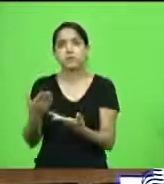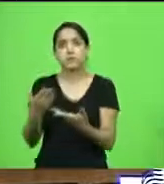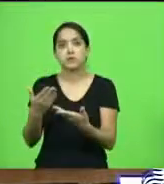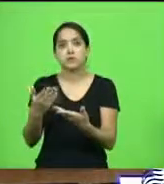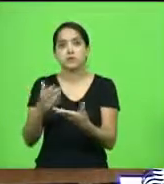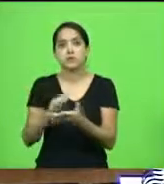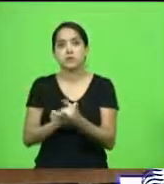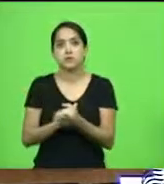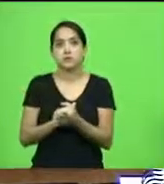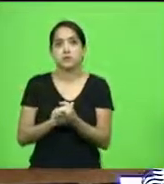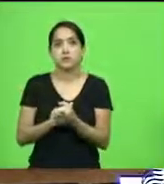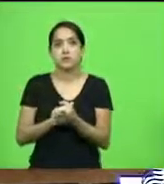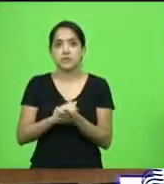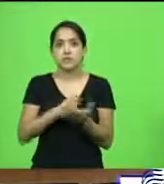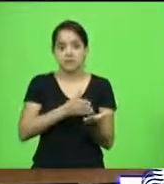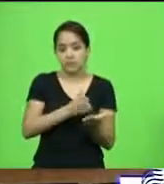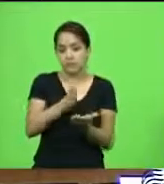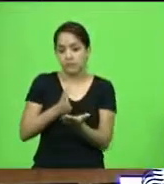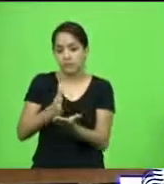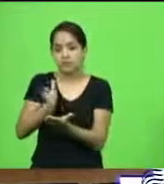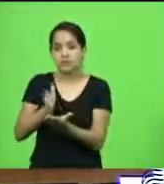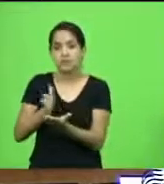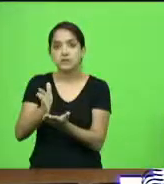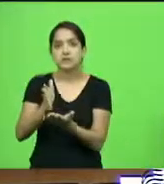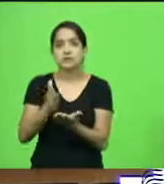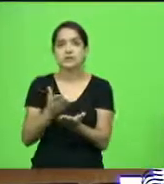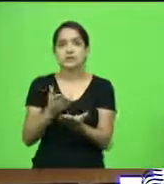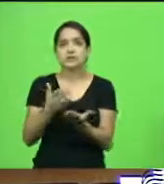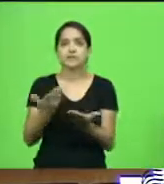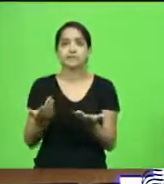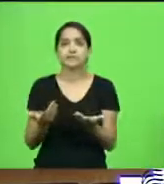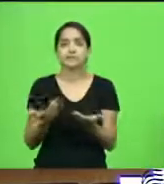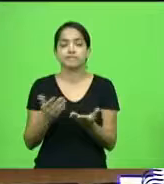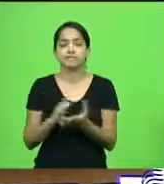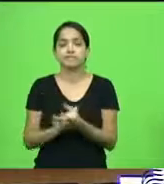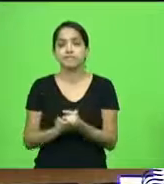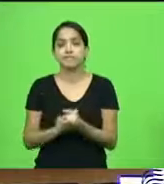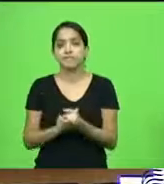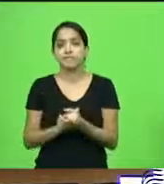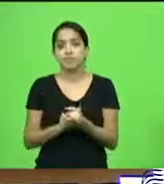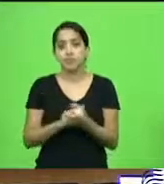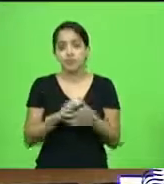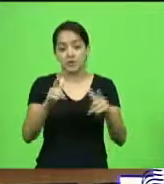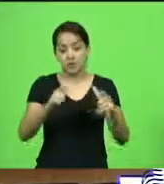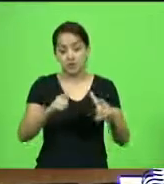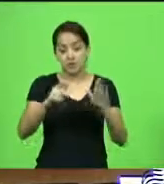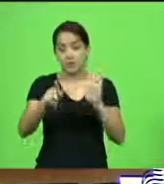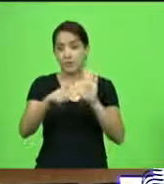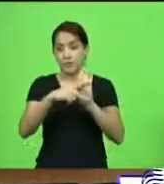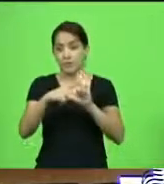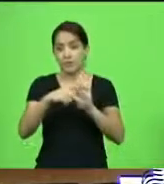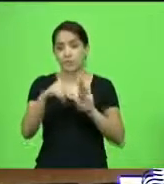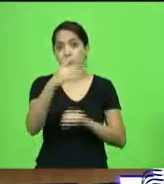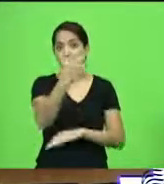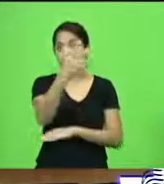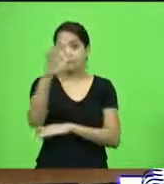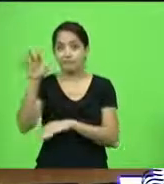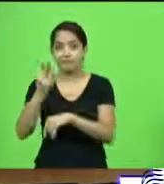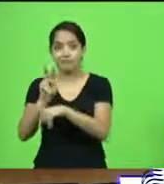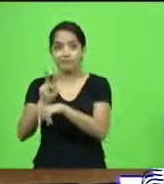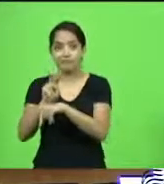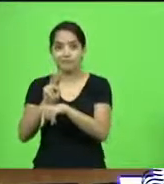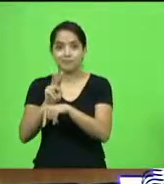vicinares, outras vias ali e começar a trabalhar com invasão em áreas de preservação ambiental. Tinha que se fazer um muro de concreto,